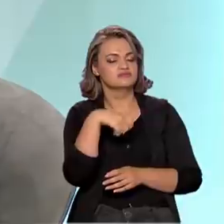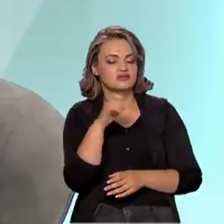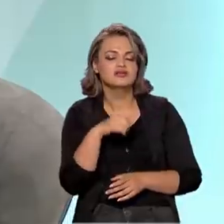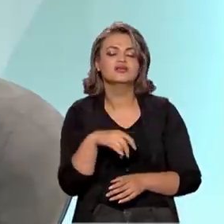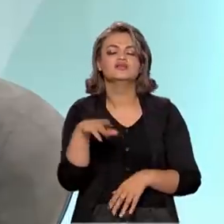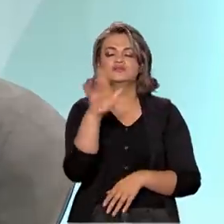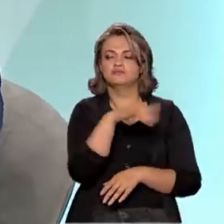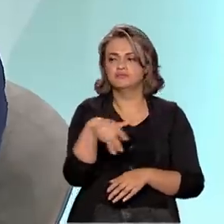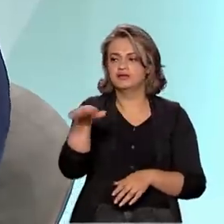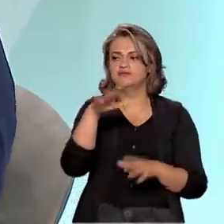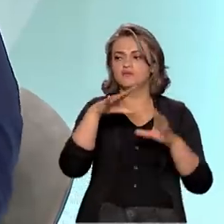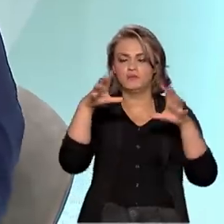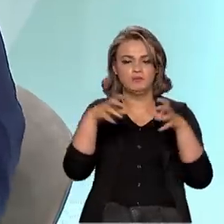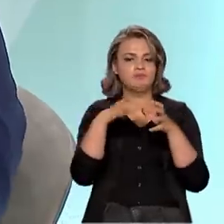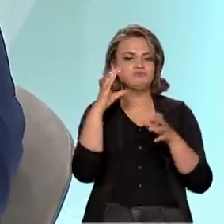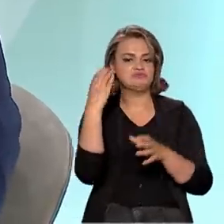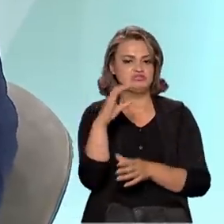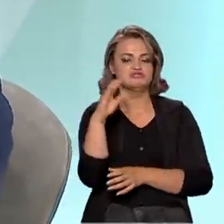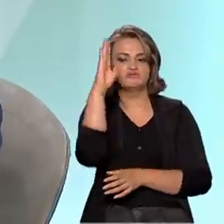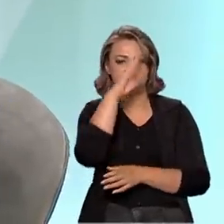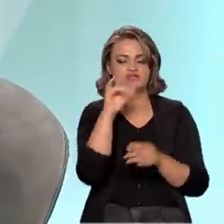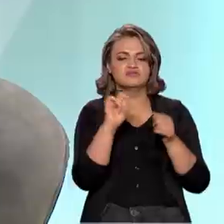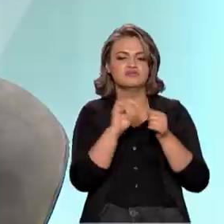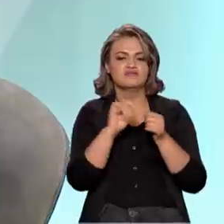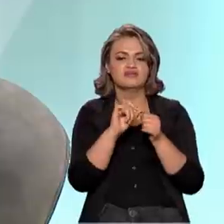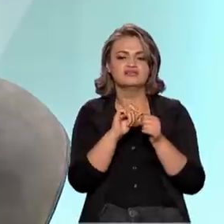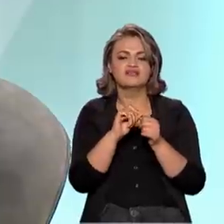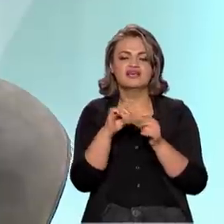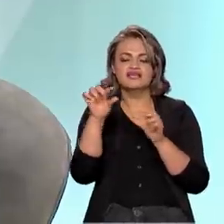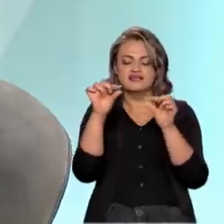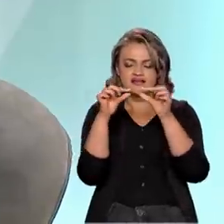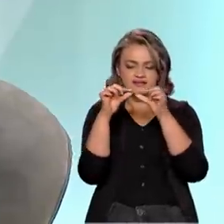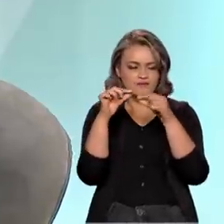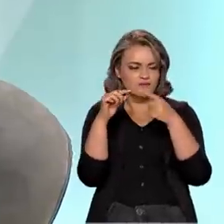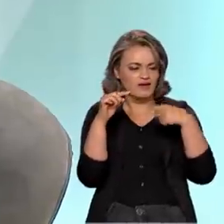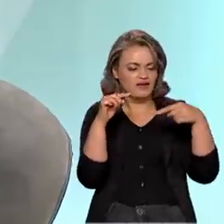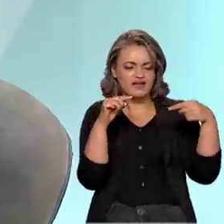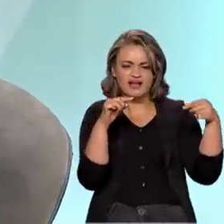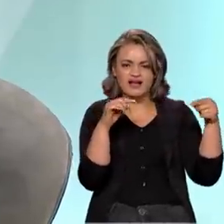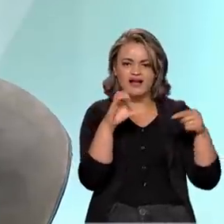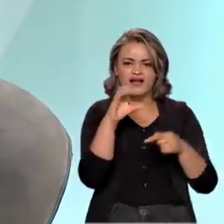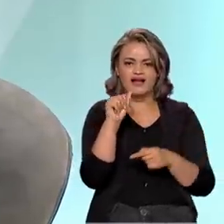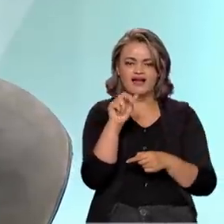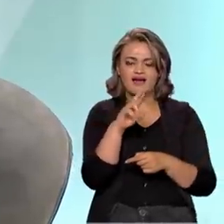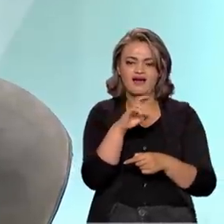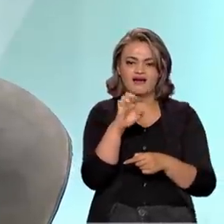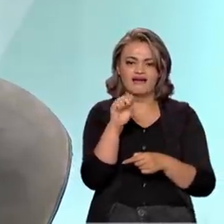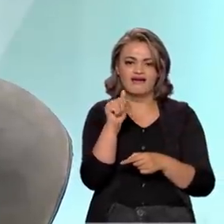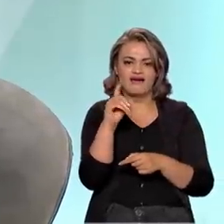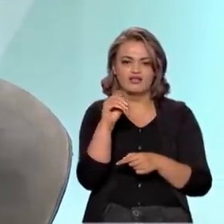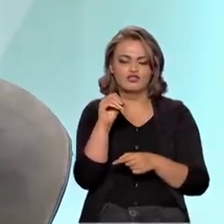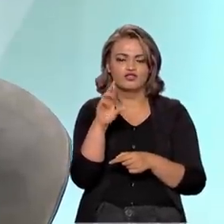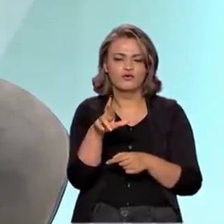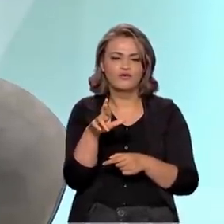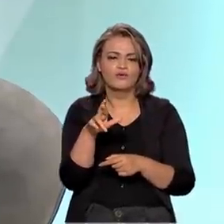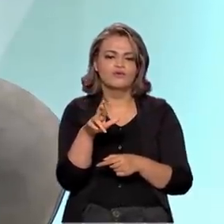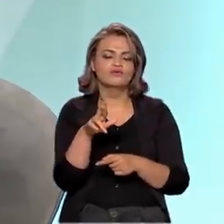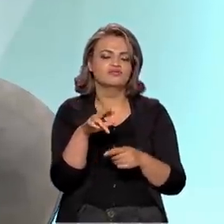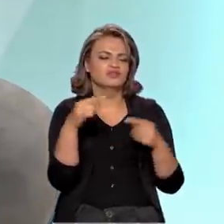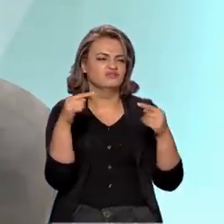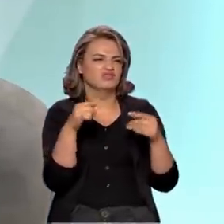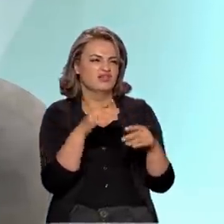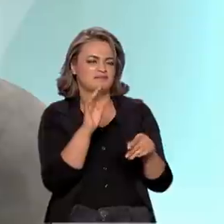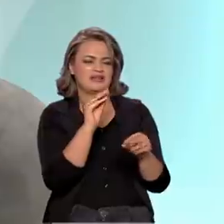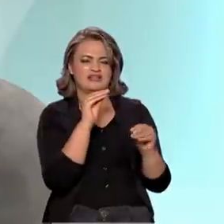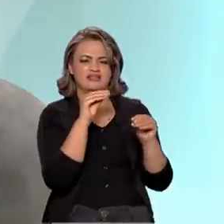cientistas brasileiros, ela utiliza um carreador de nanotecnologia, que é um carreador comercial, que é utilizado para câncer e